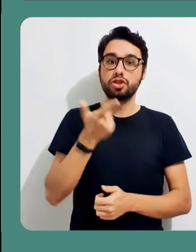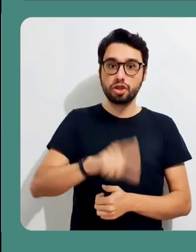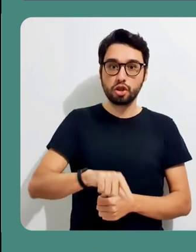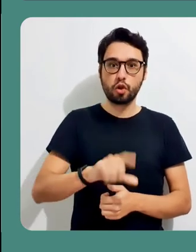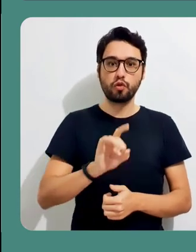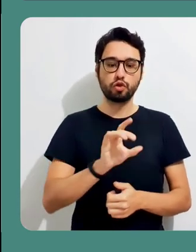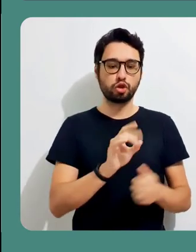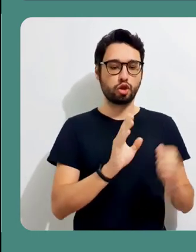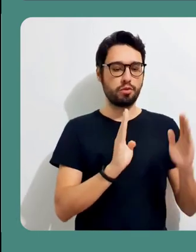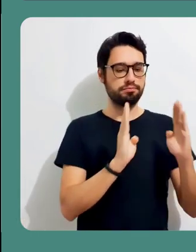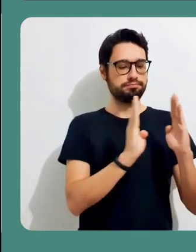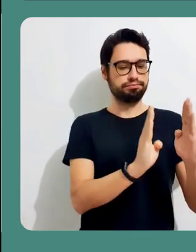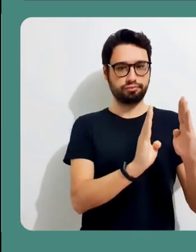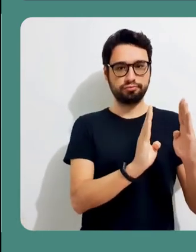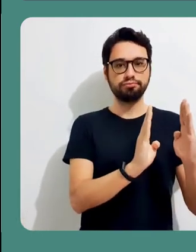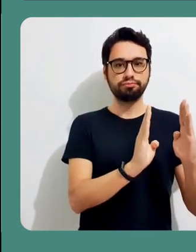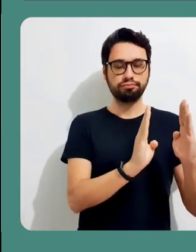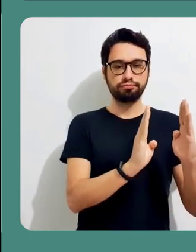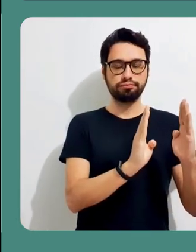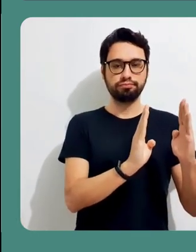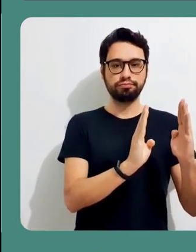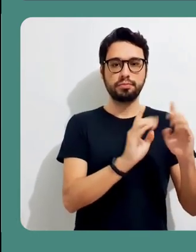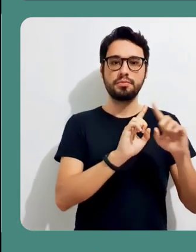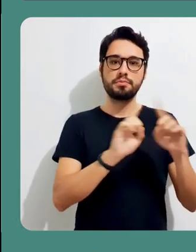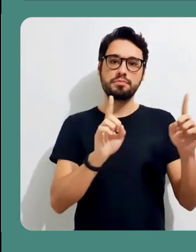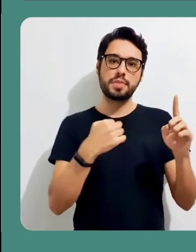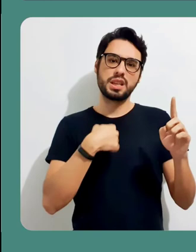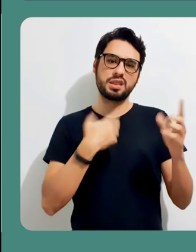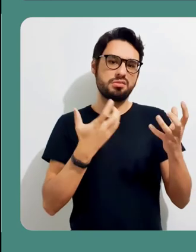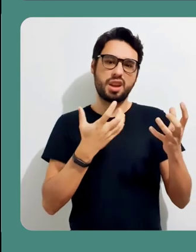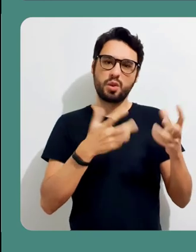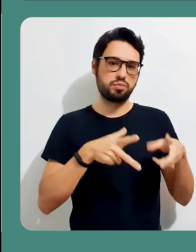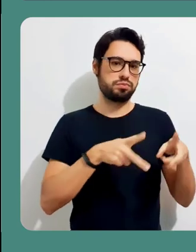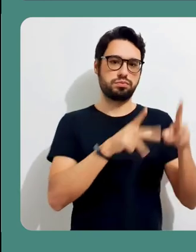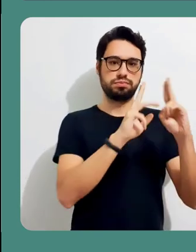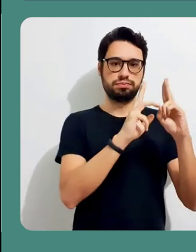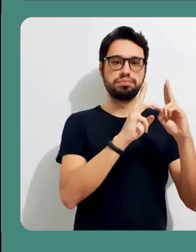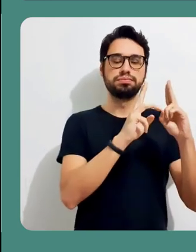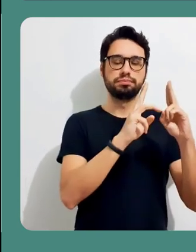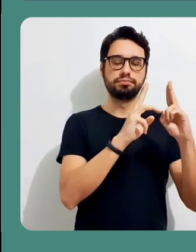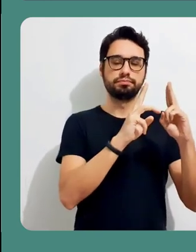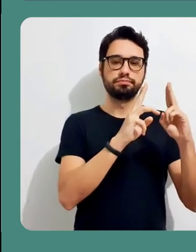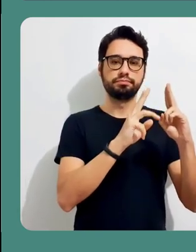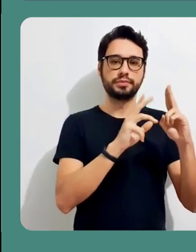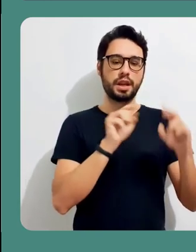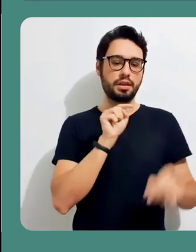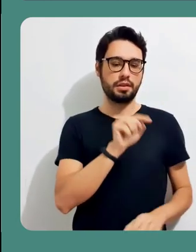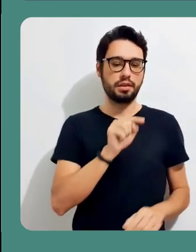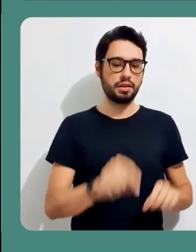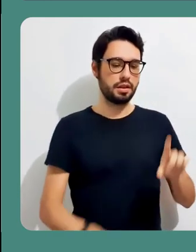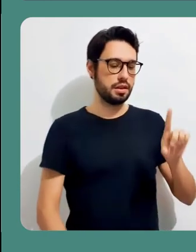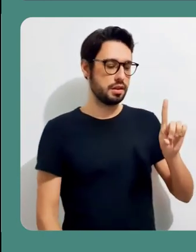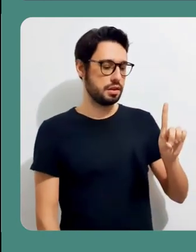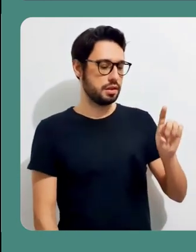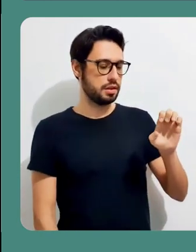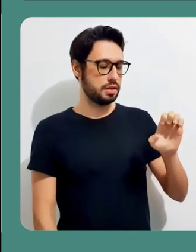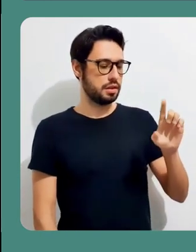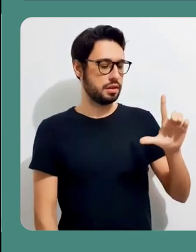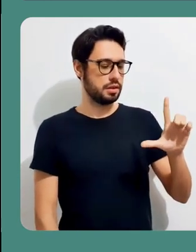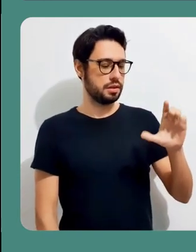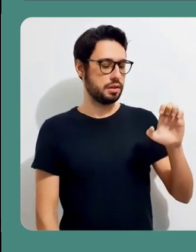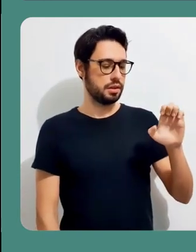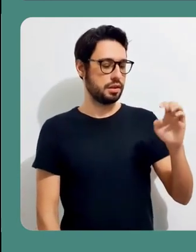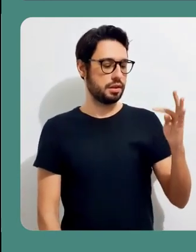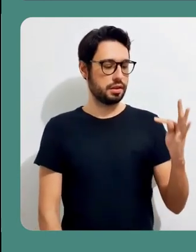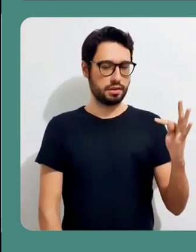coisa importante, eu posso só gravar o áudio somente dessa parte selecionada, e neste caso, eu quero deletar esta seção. Então,